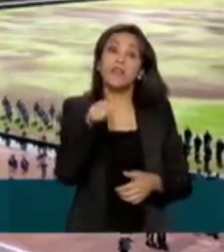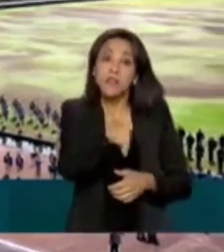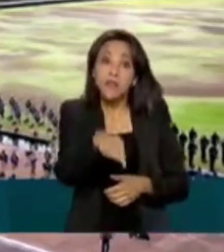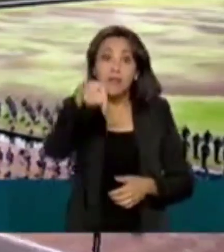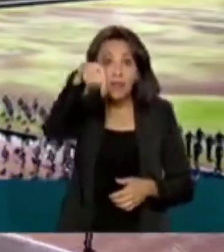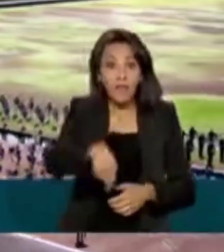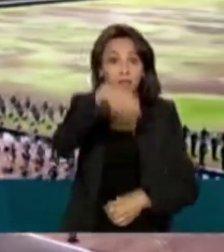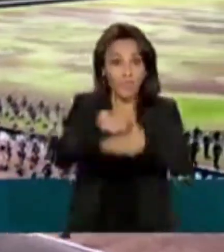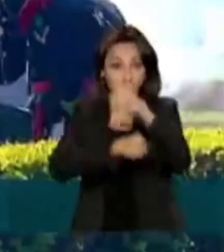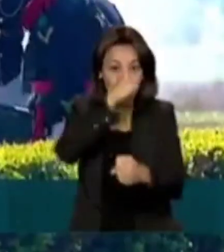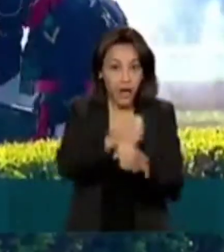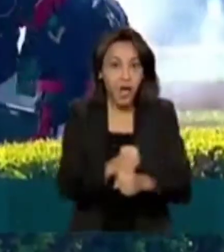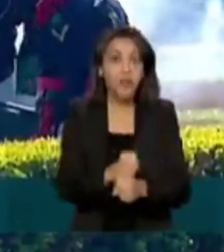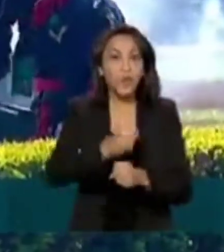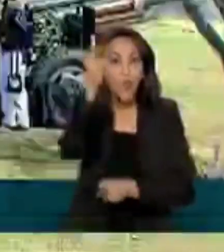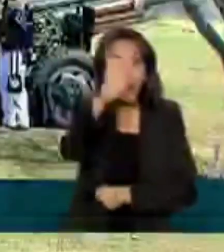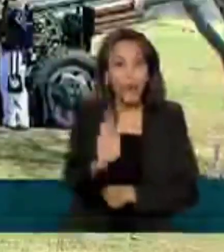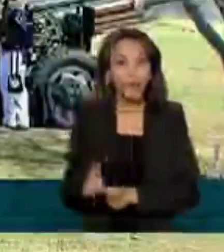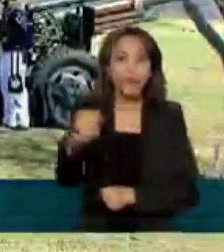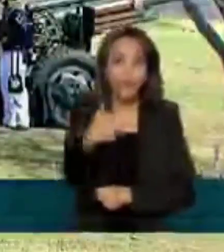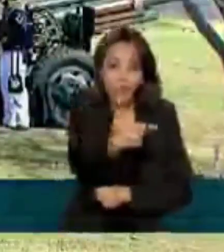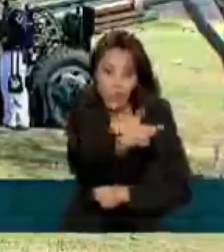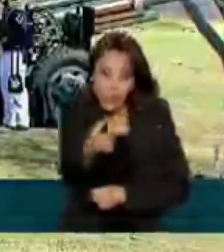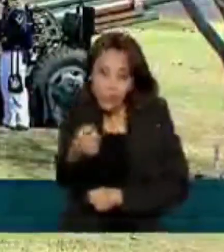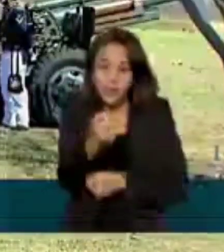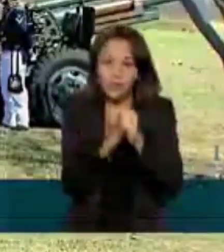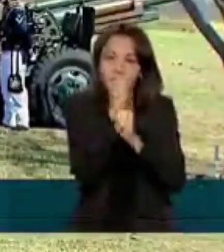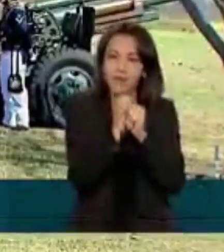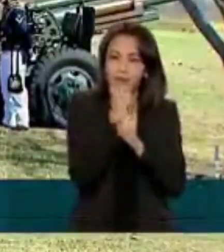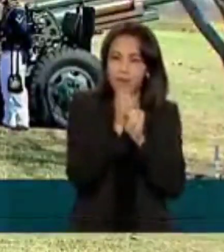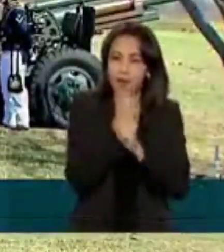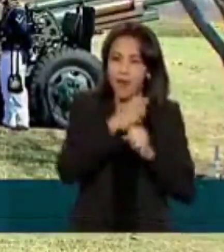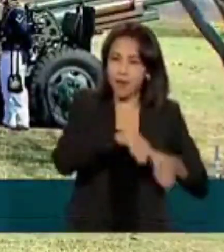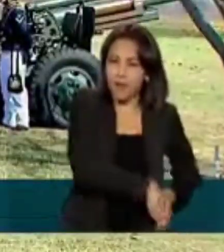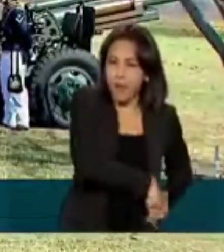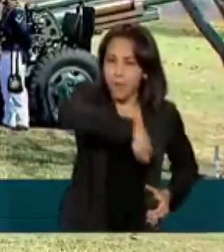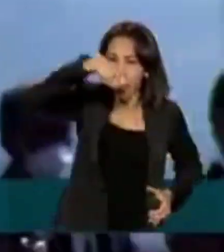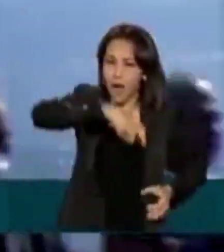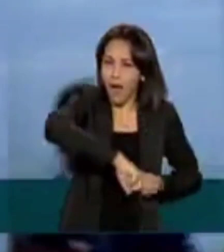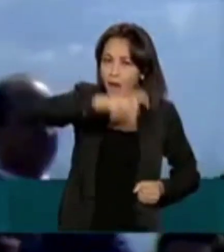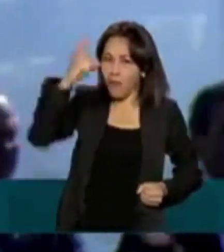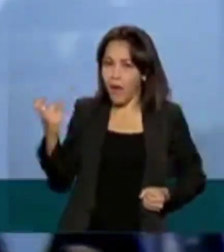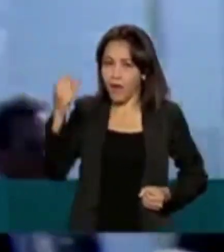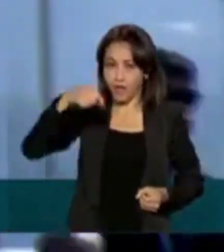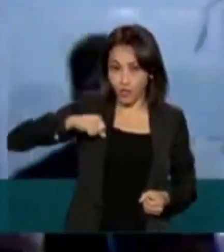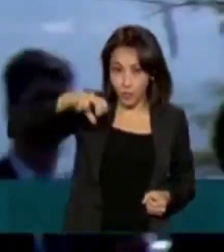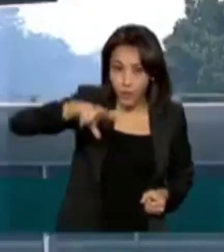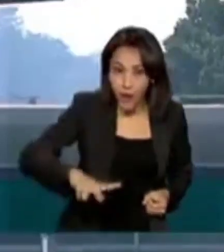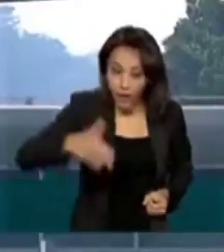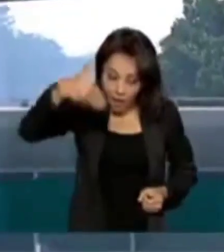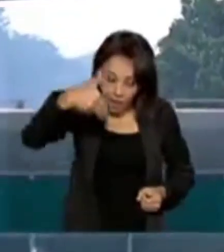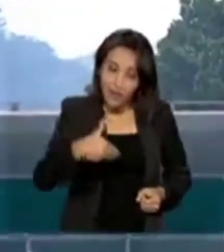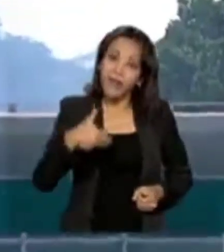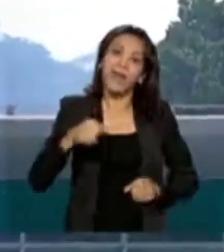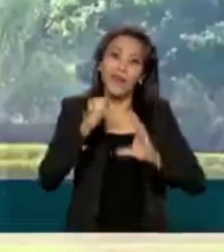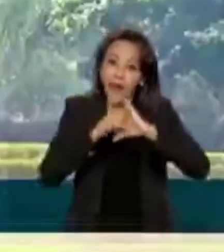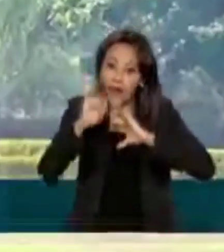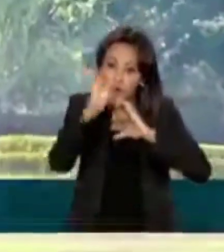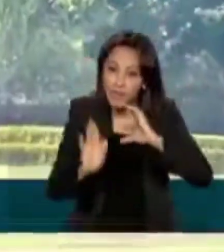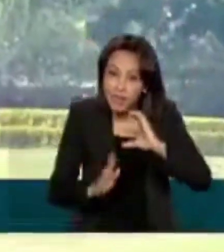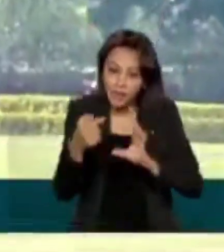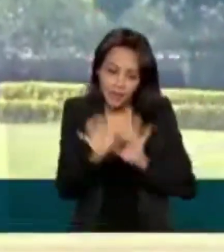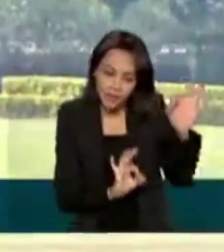neste ano, quando o Brasil completa 200 anos de sua independência, a EBC está preparando mais uma cobertura